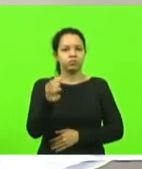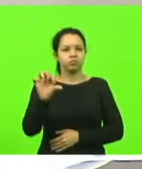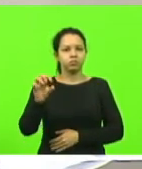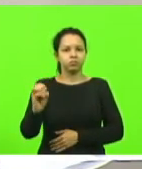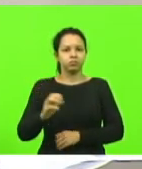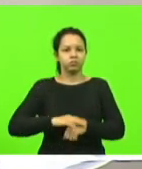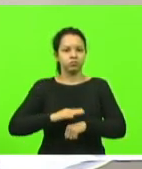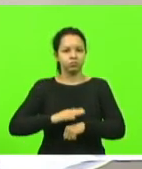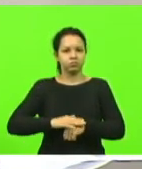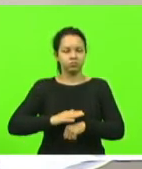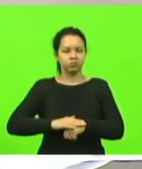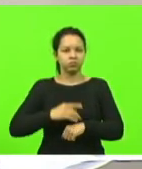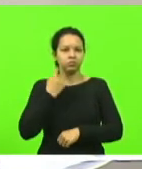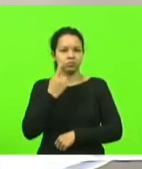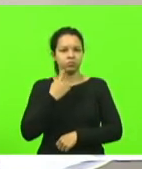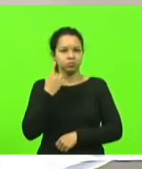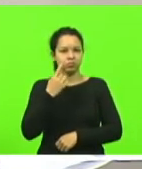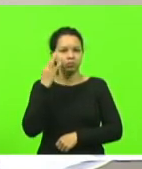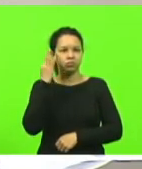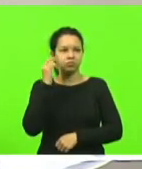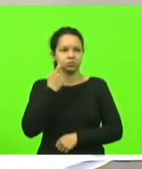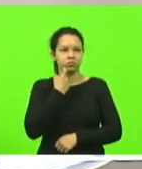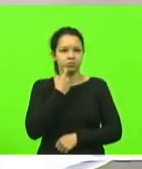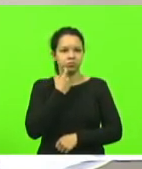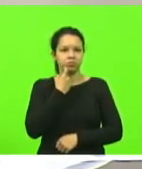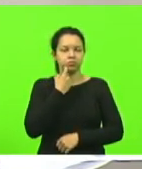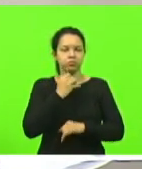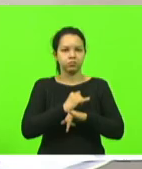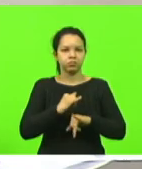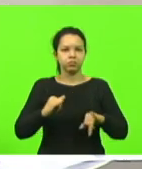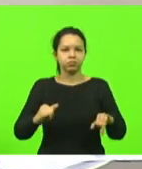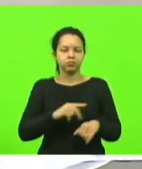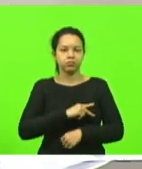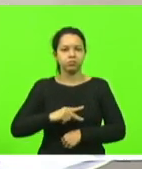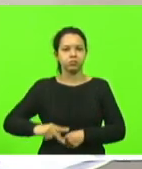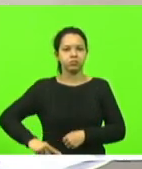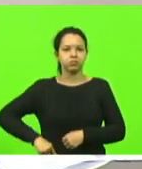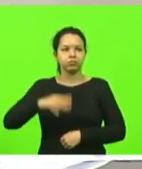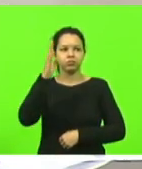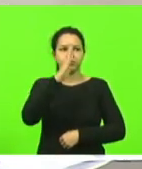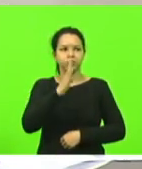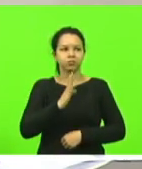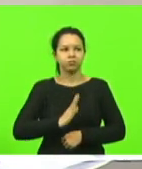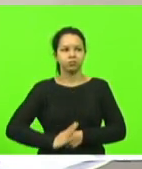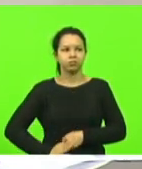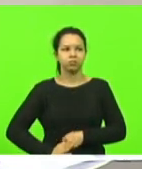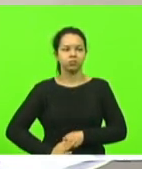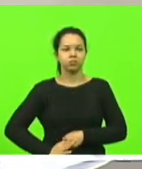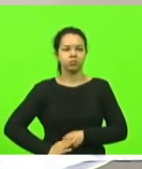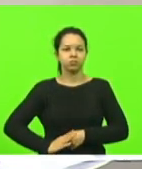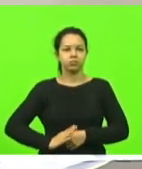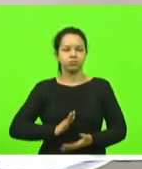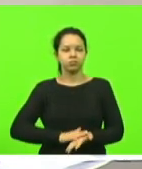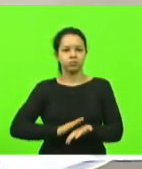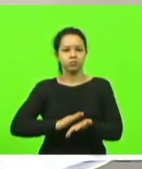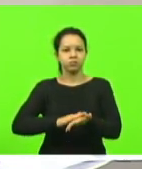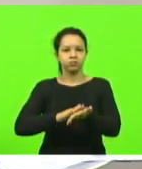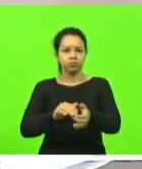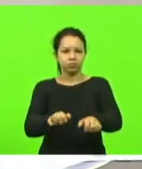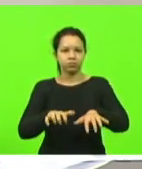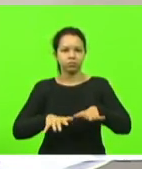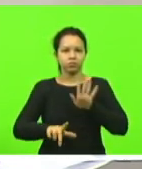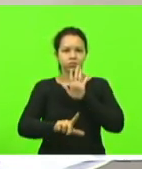deputado Tiago Frigo, manifestando ao presidente da República, aplauso pela sessão da lei número 14